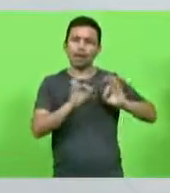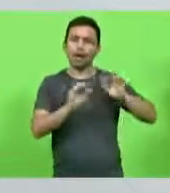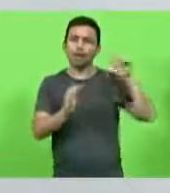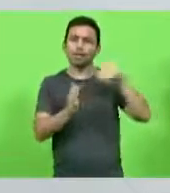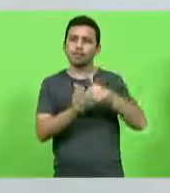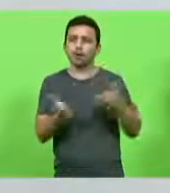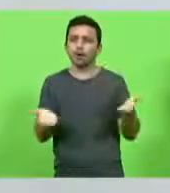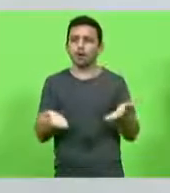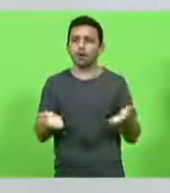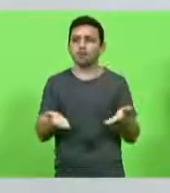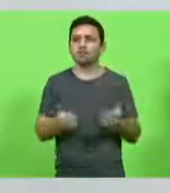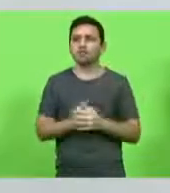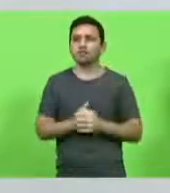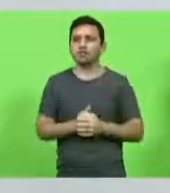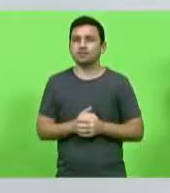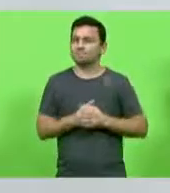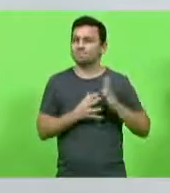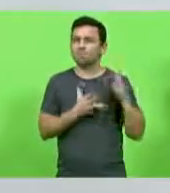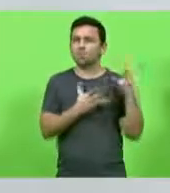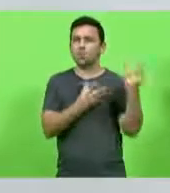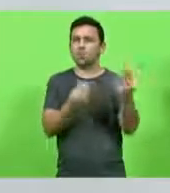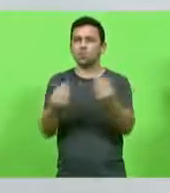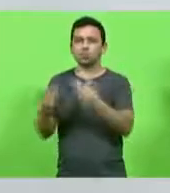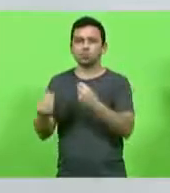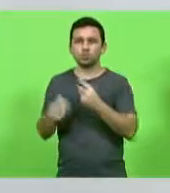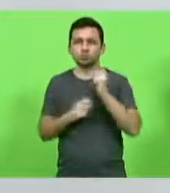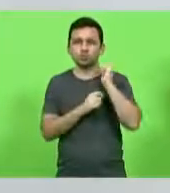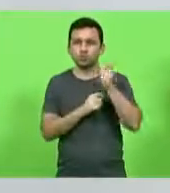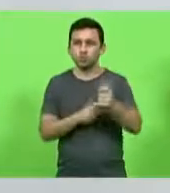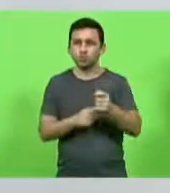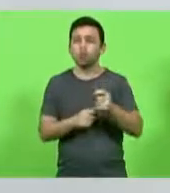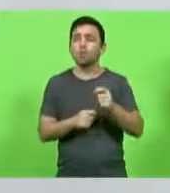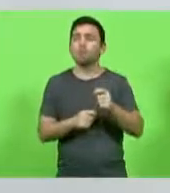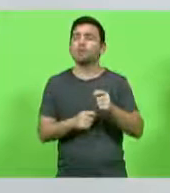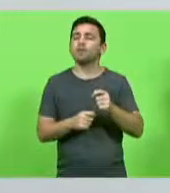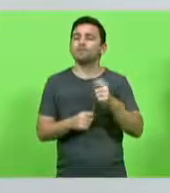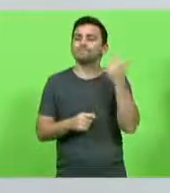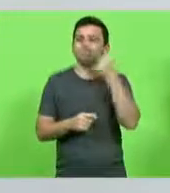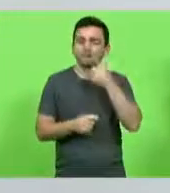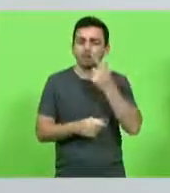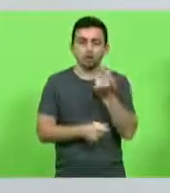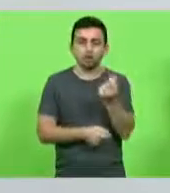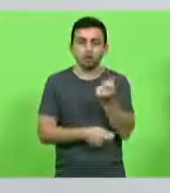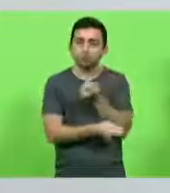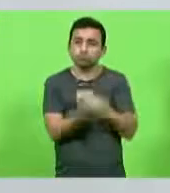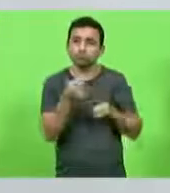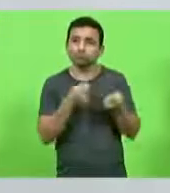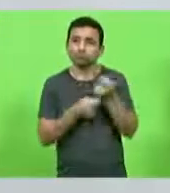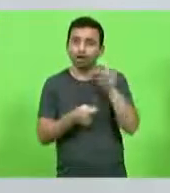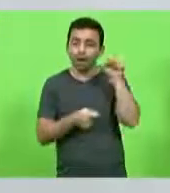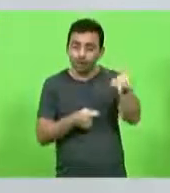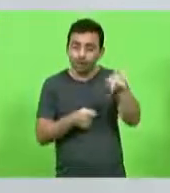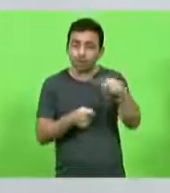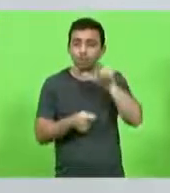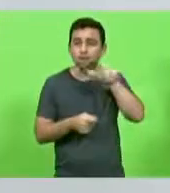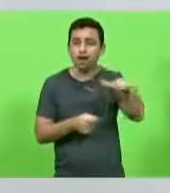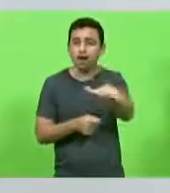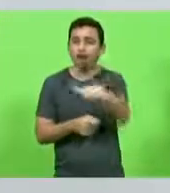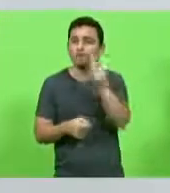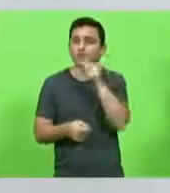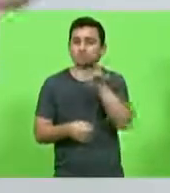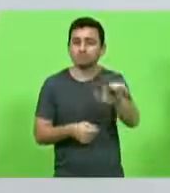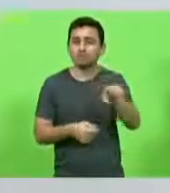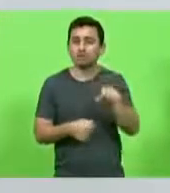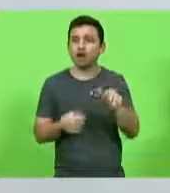São centenas e centenas de pescadores que extraem o sustento para a sua mesa do mar, esperaram até esse momento. E aí,